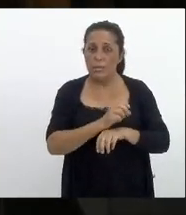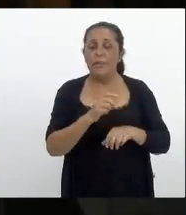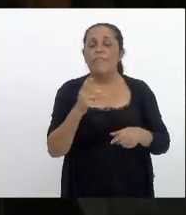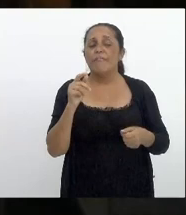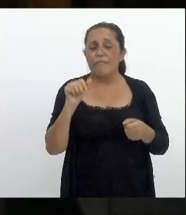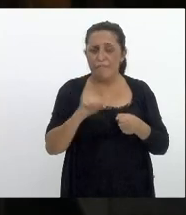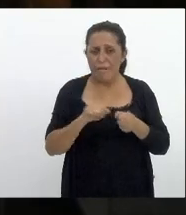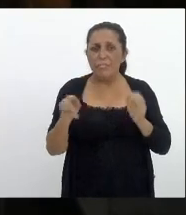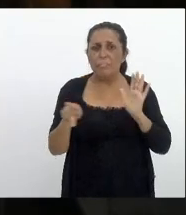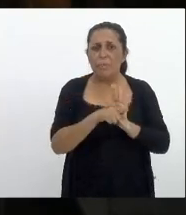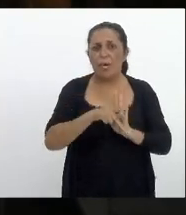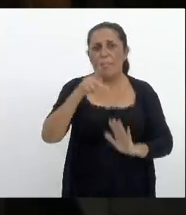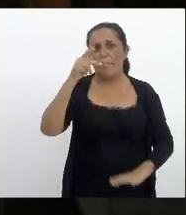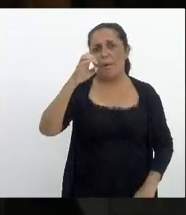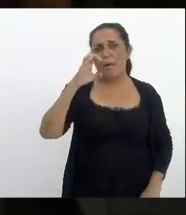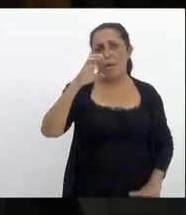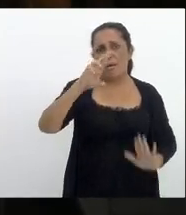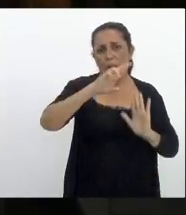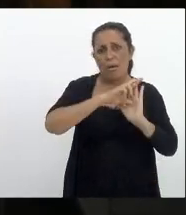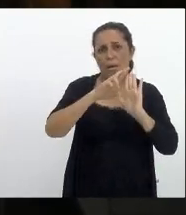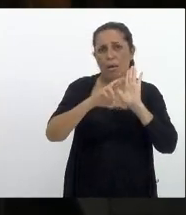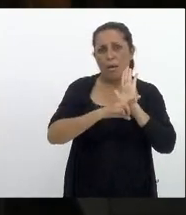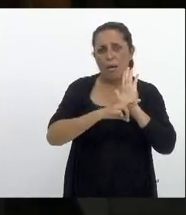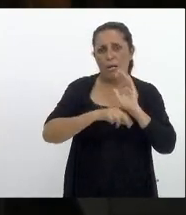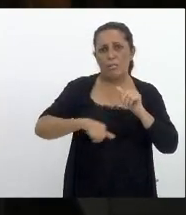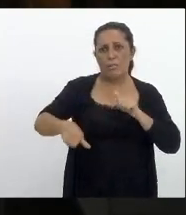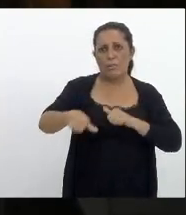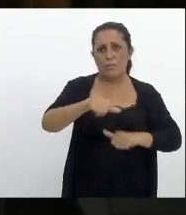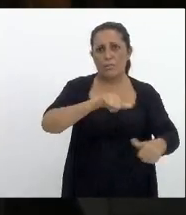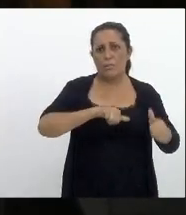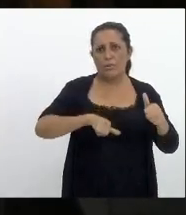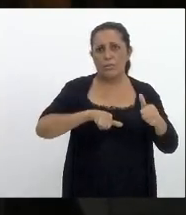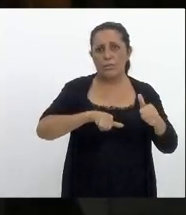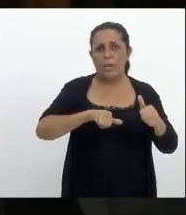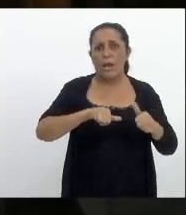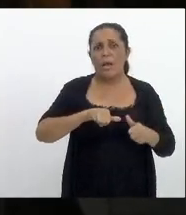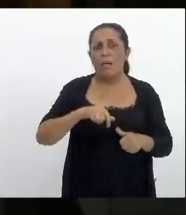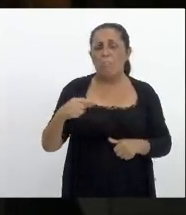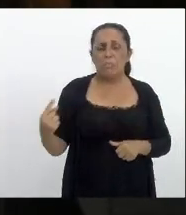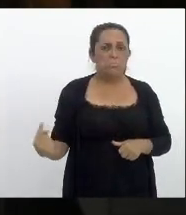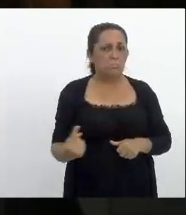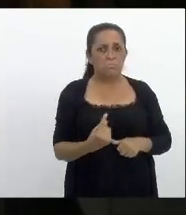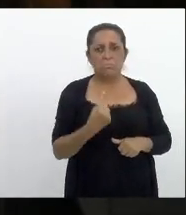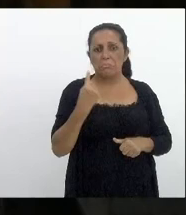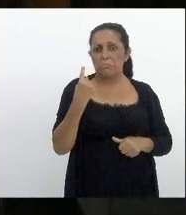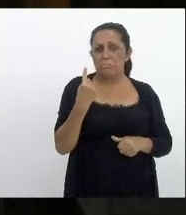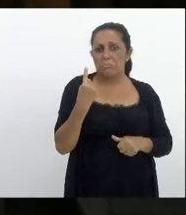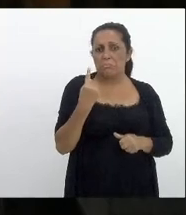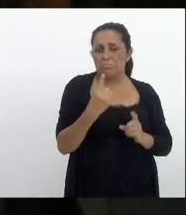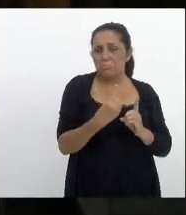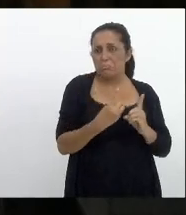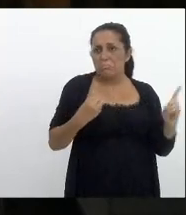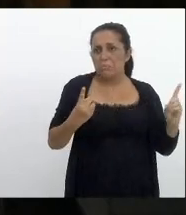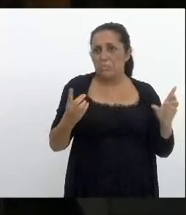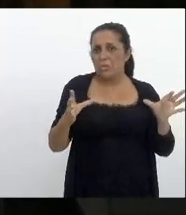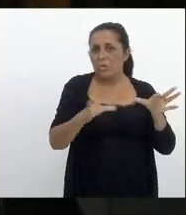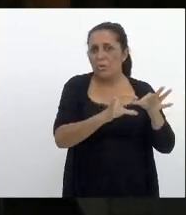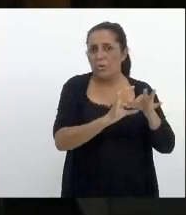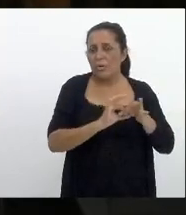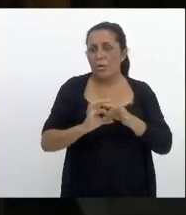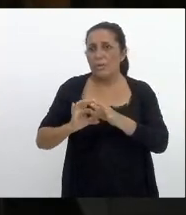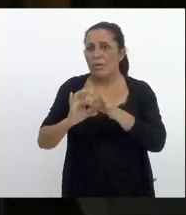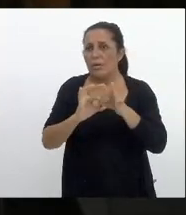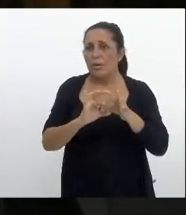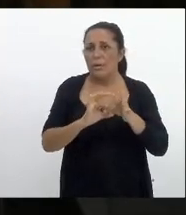com regra de transições absolutamente distintas da união vou dar aqui um